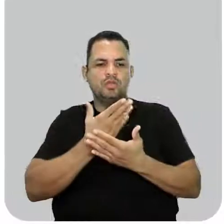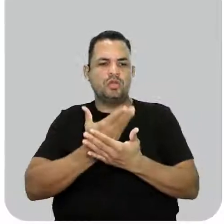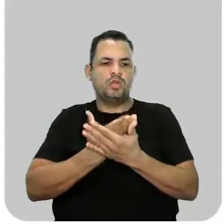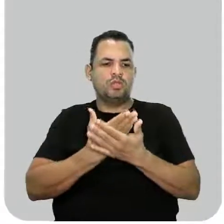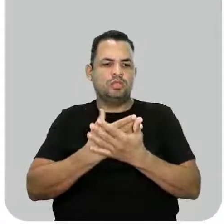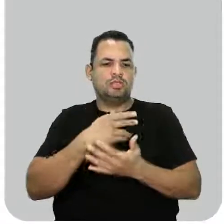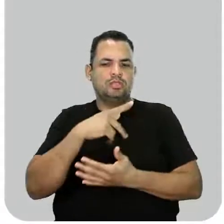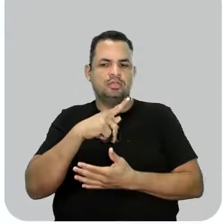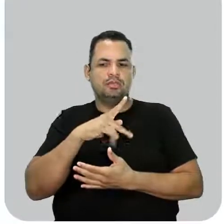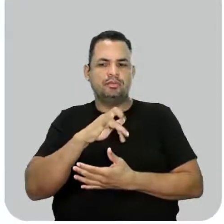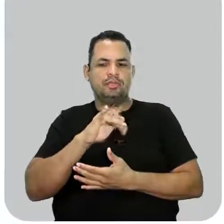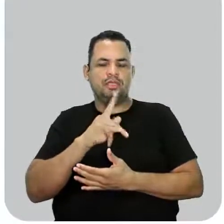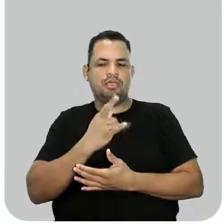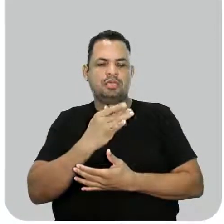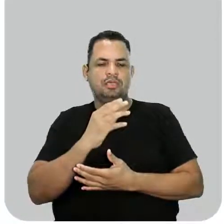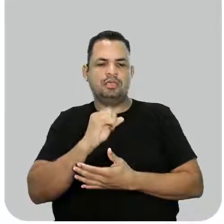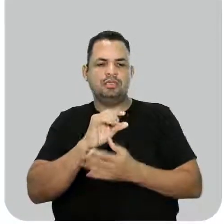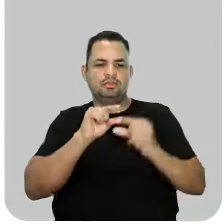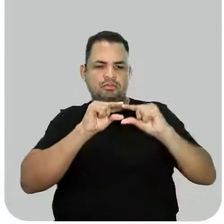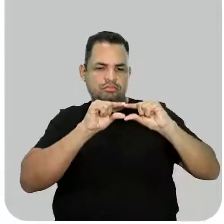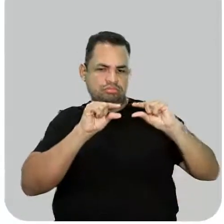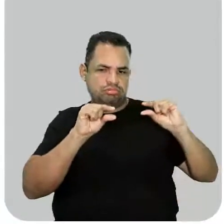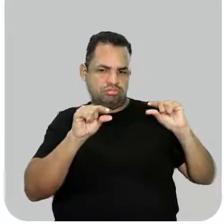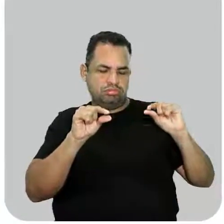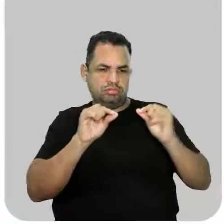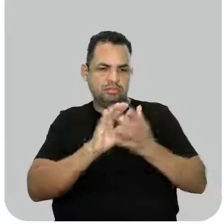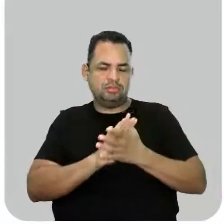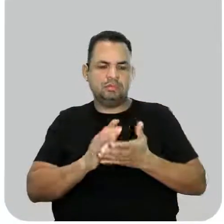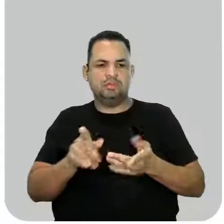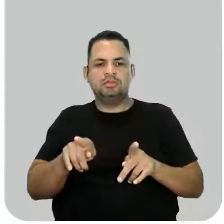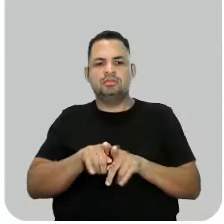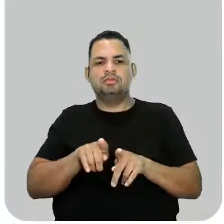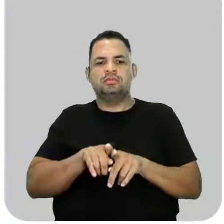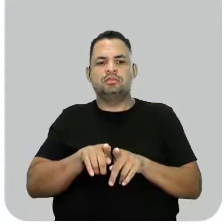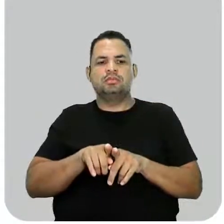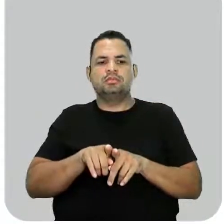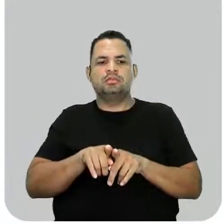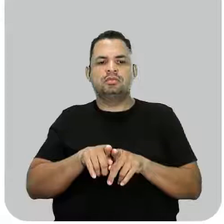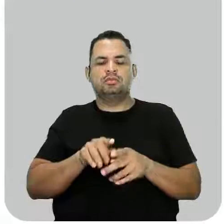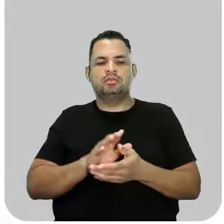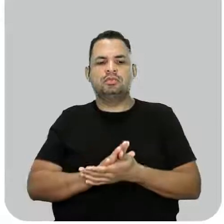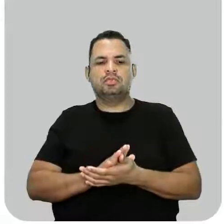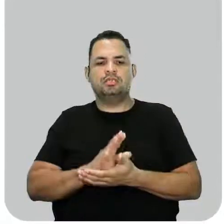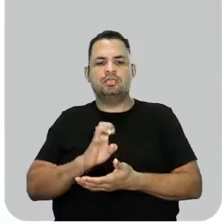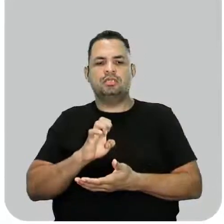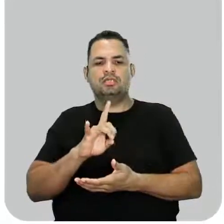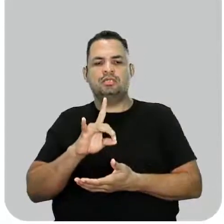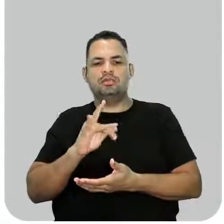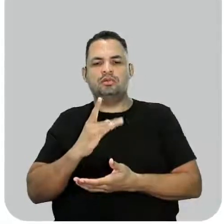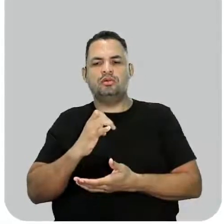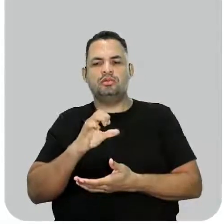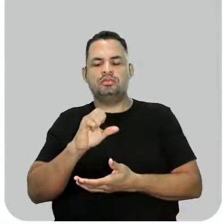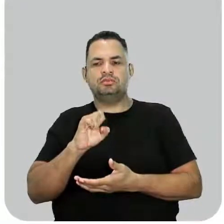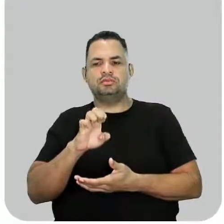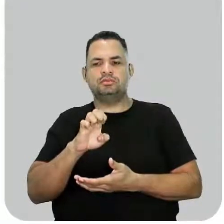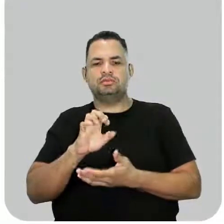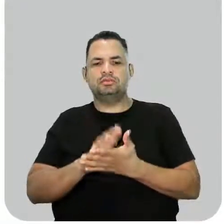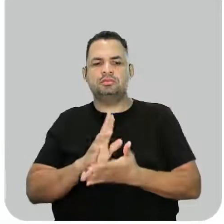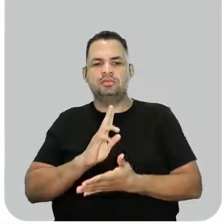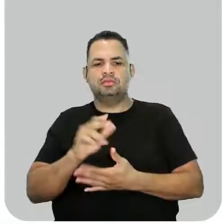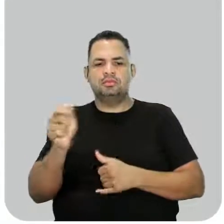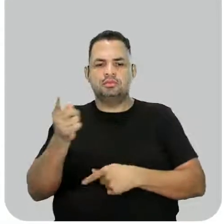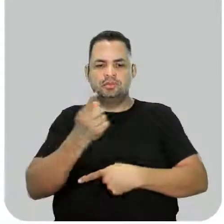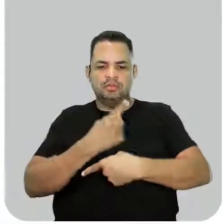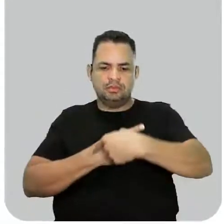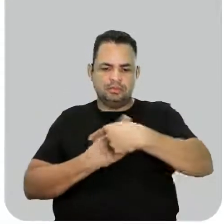das pilhas, que envolve muito o cálculo de oxirredução, e a eletrólise, que é o processo